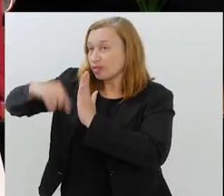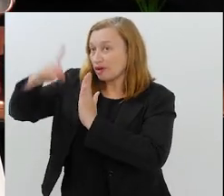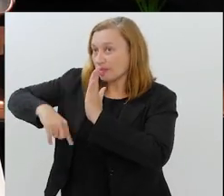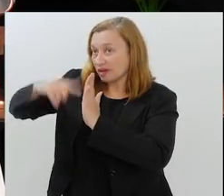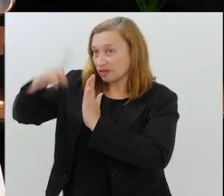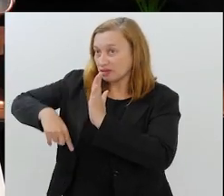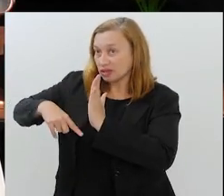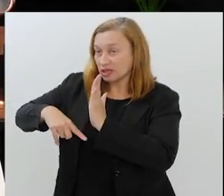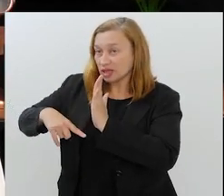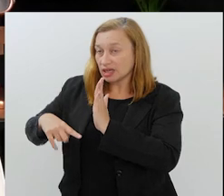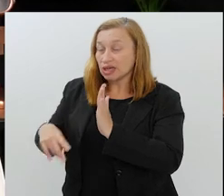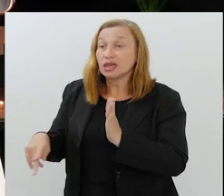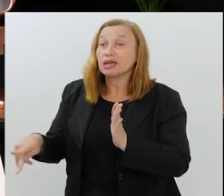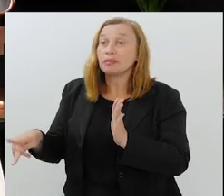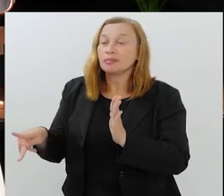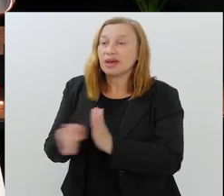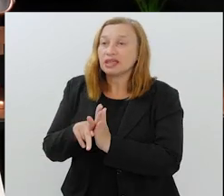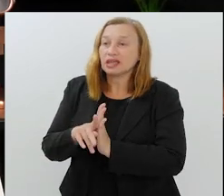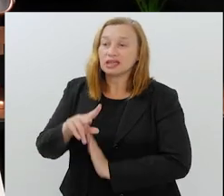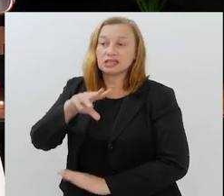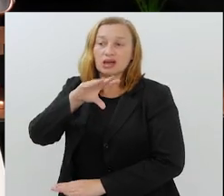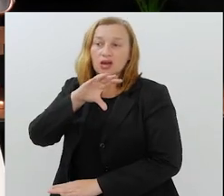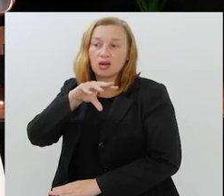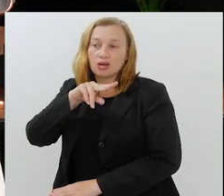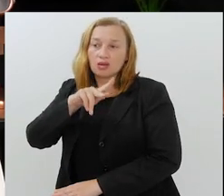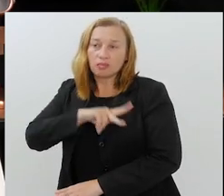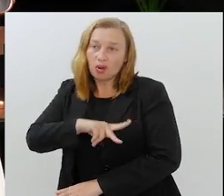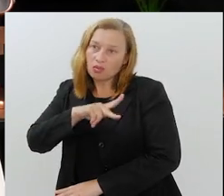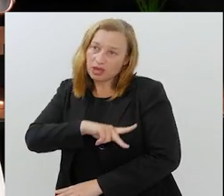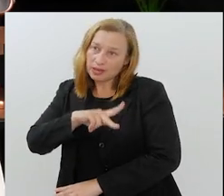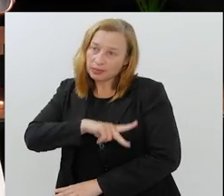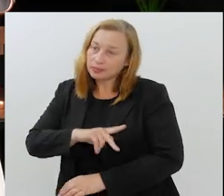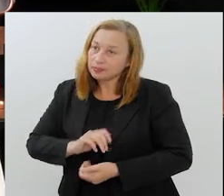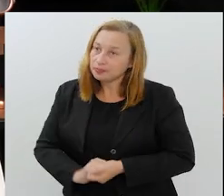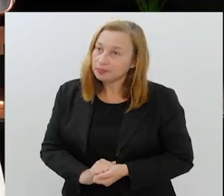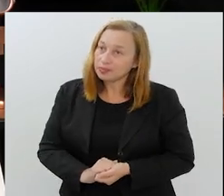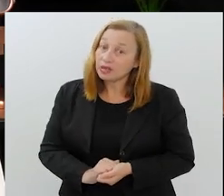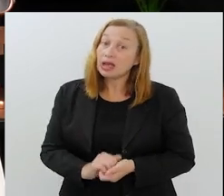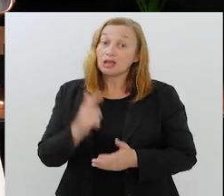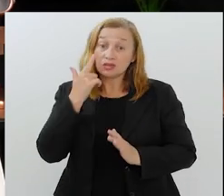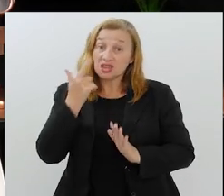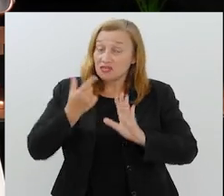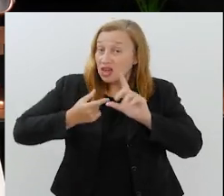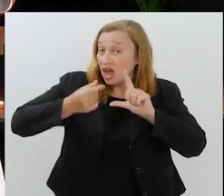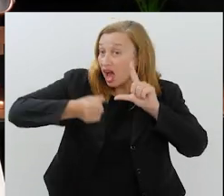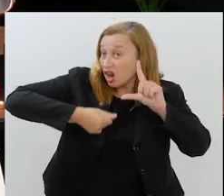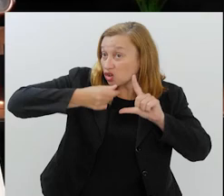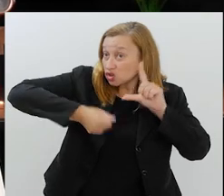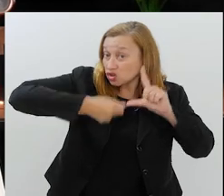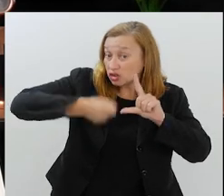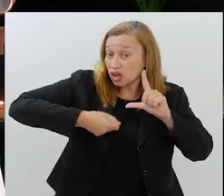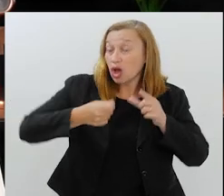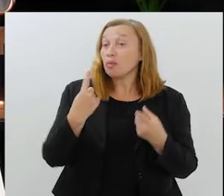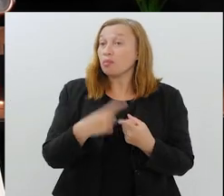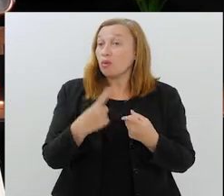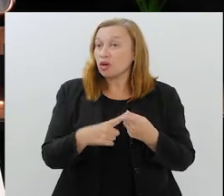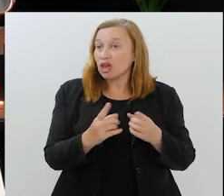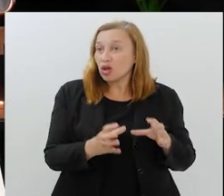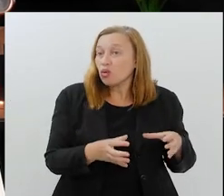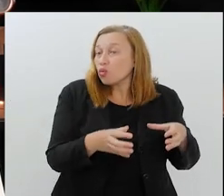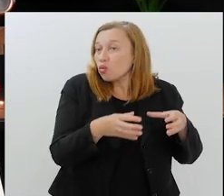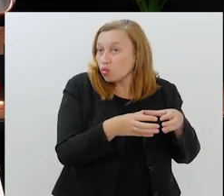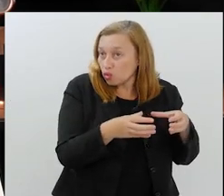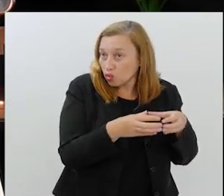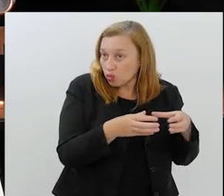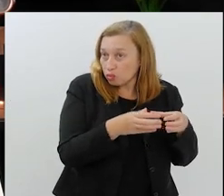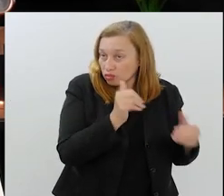que é o CT do Palmeiras. Com isso, a comissão técnica está perdendo ali a logística. Porque a seleção, no Joaquim Grava,